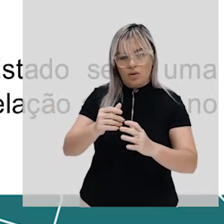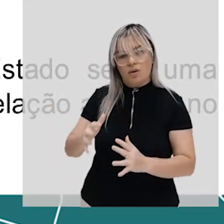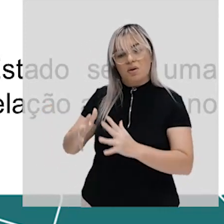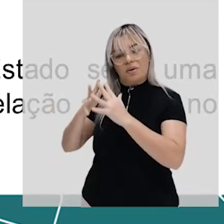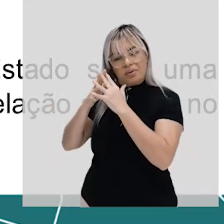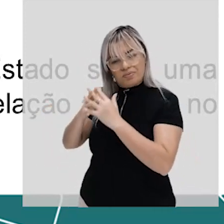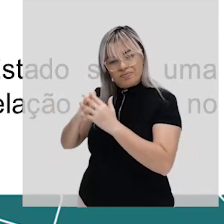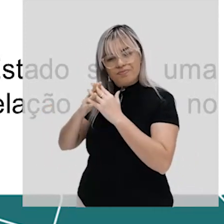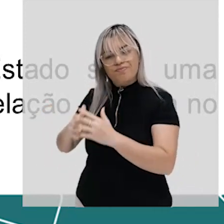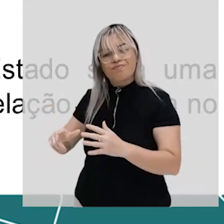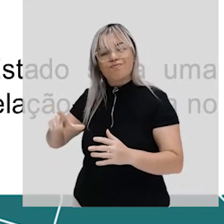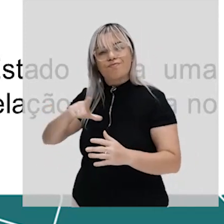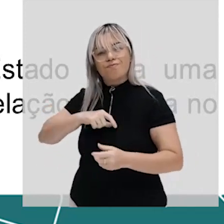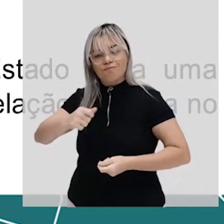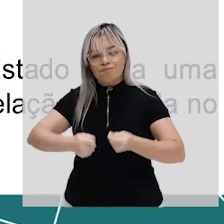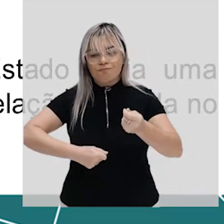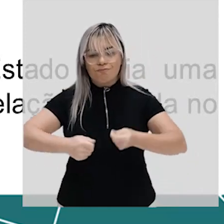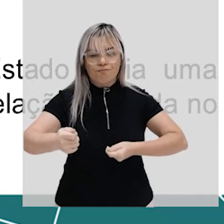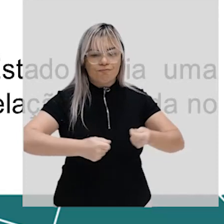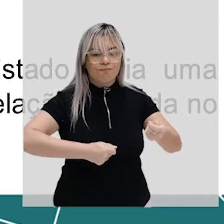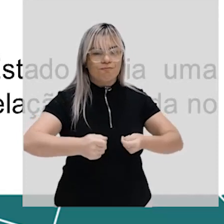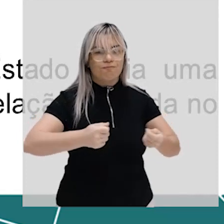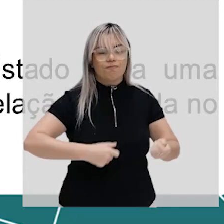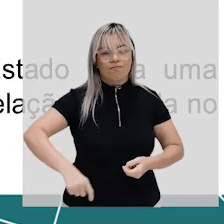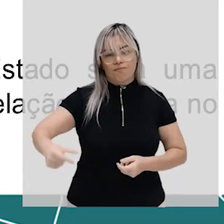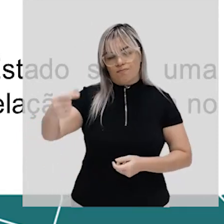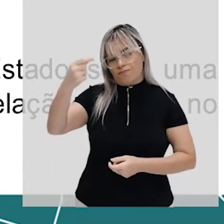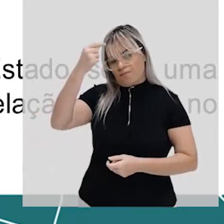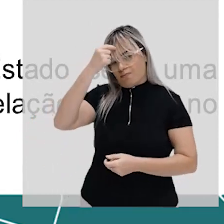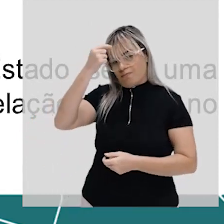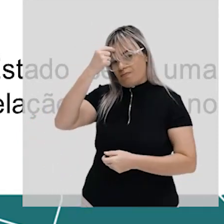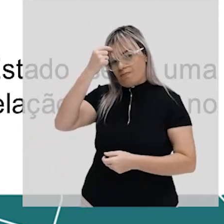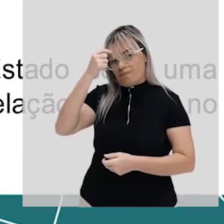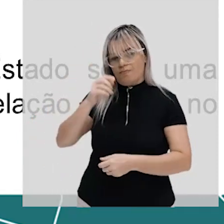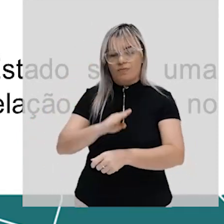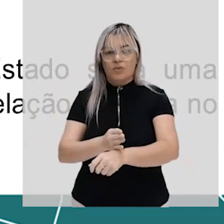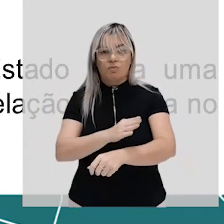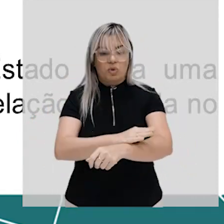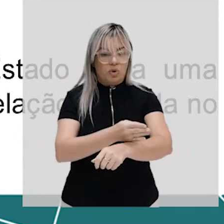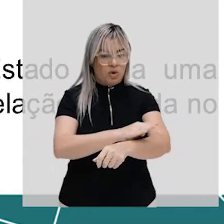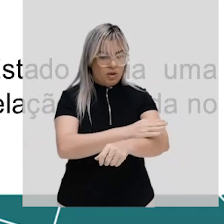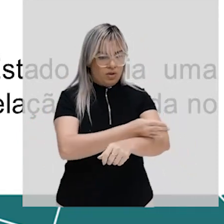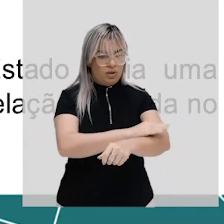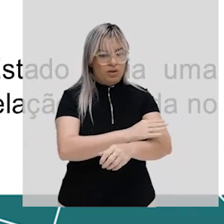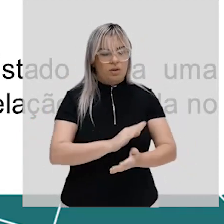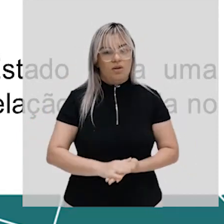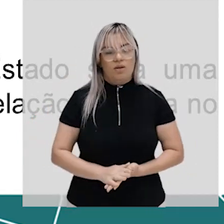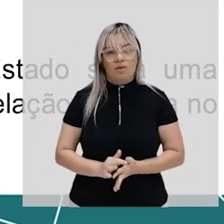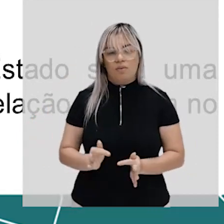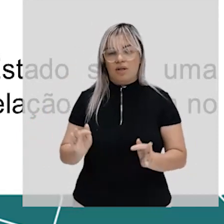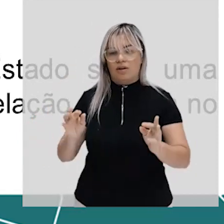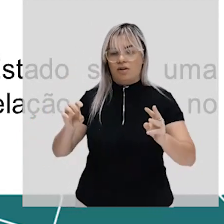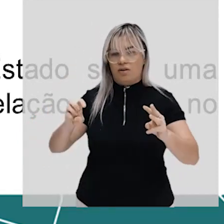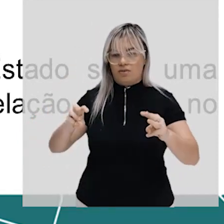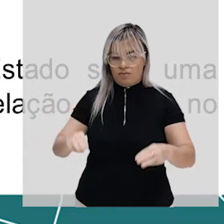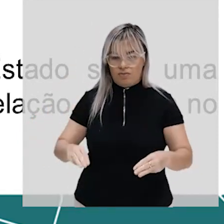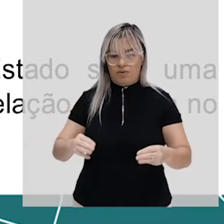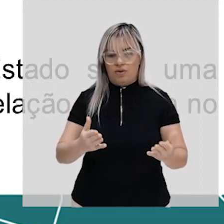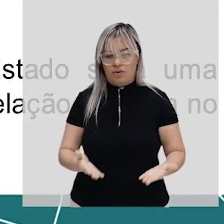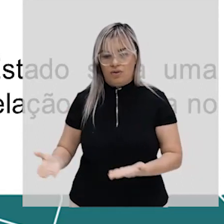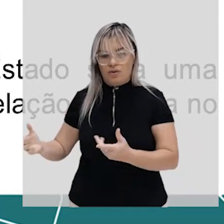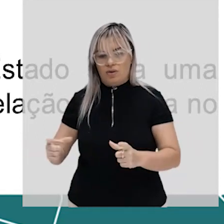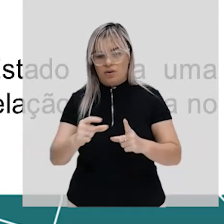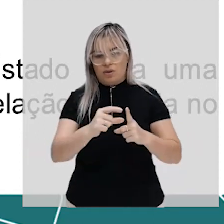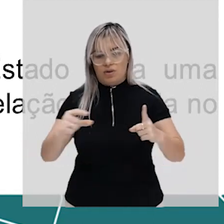mais racional e burocrática e para a gente poder fechar a aula uma frase do Weber em Weber